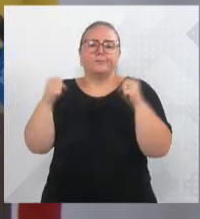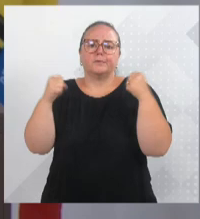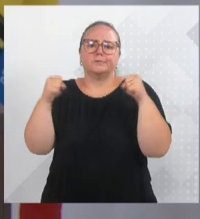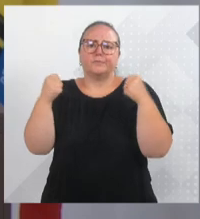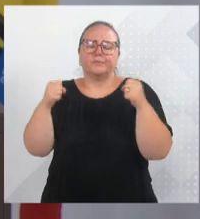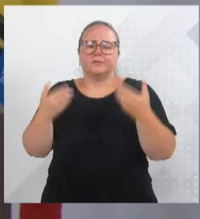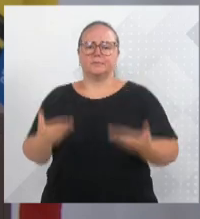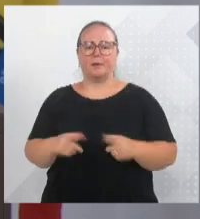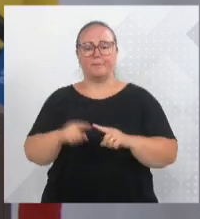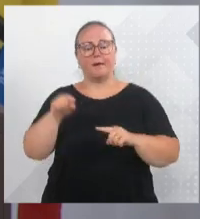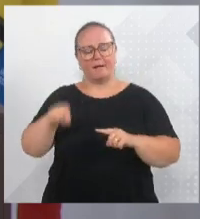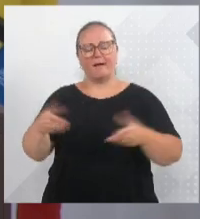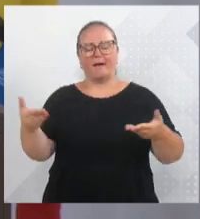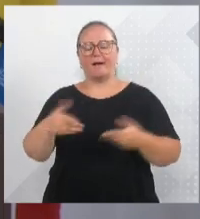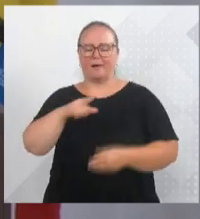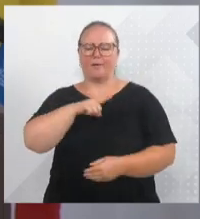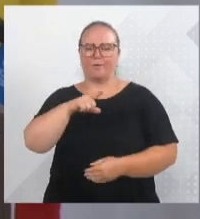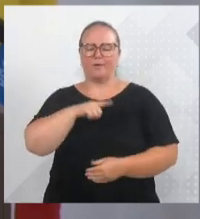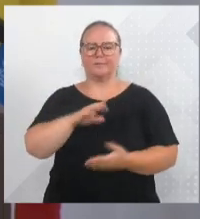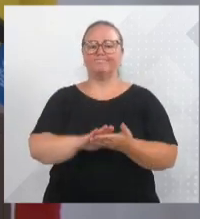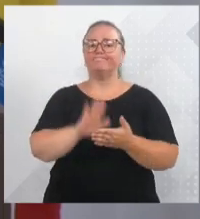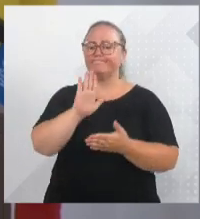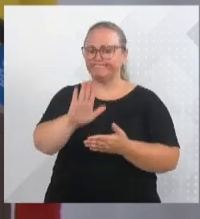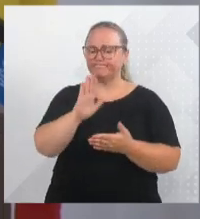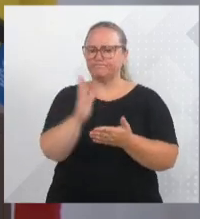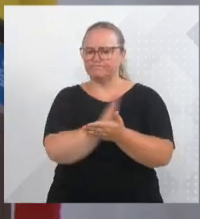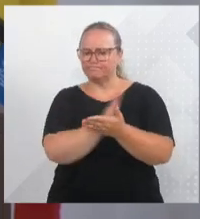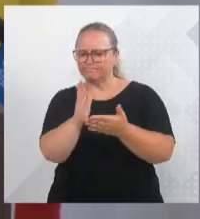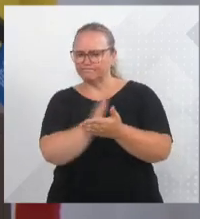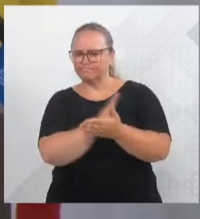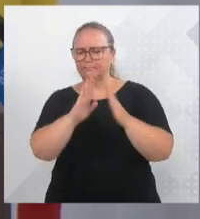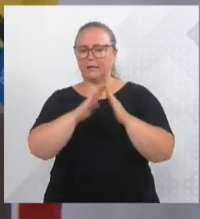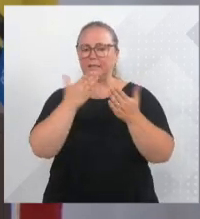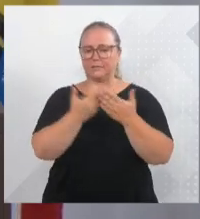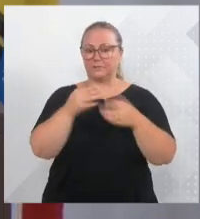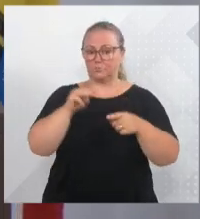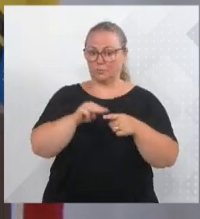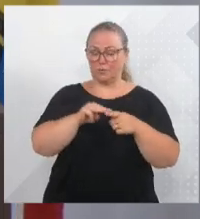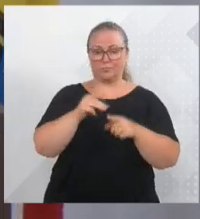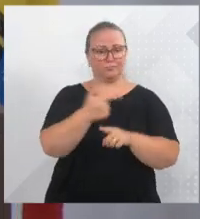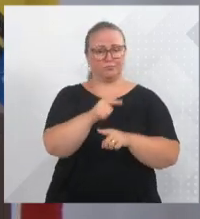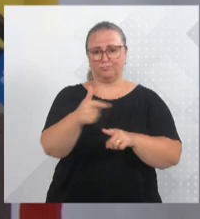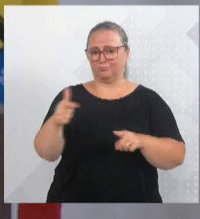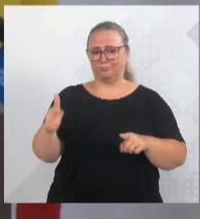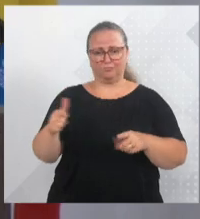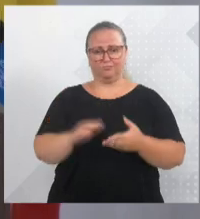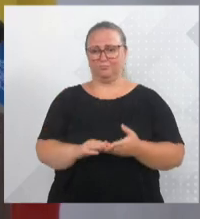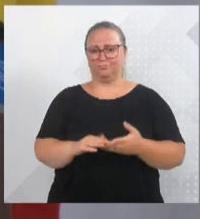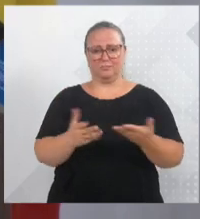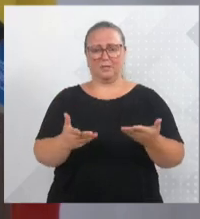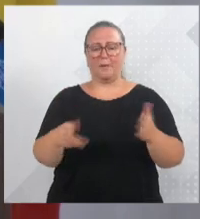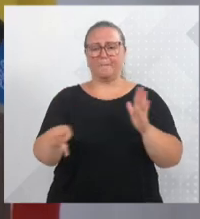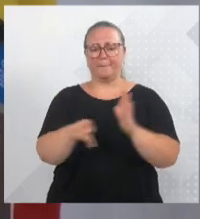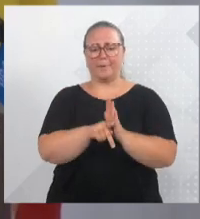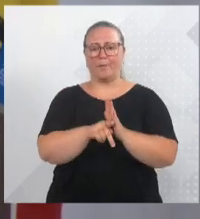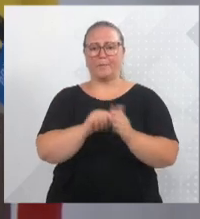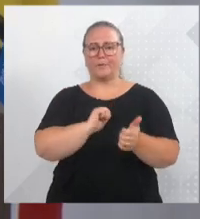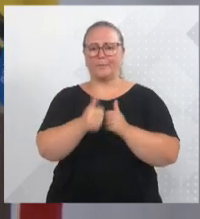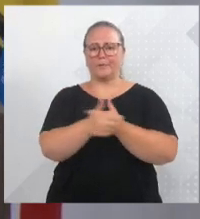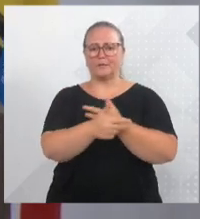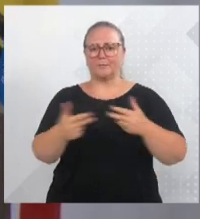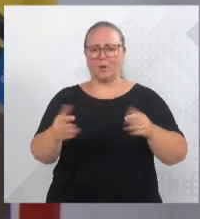municipais da nossa cidade, vereador alemão, que não tem quadra e que brigam e lutam por uma quadra. Então é importante que nós